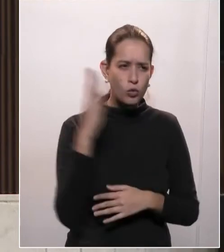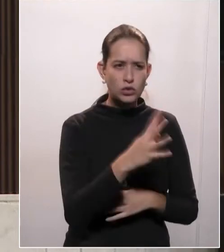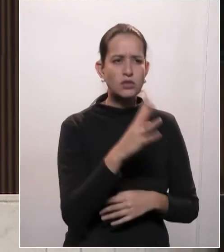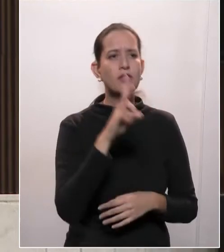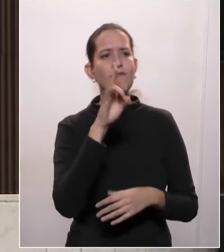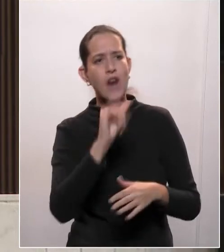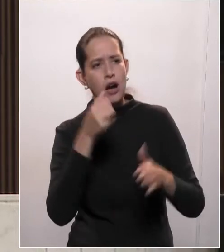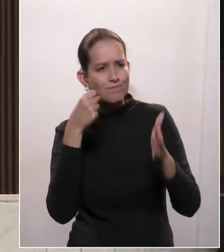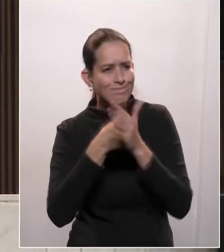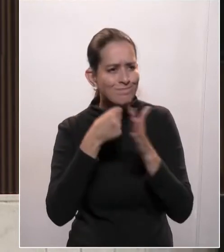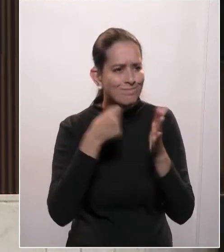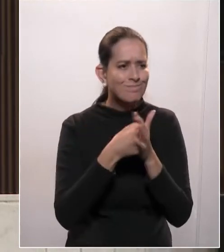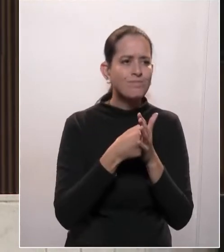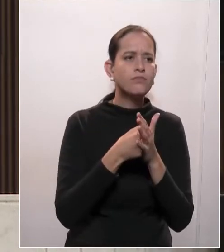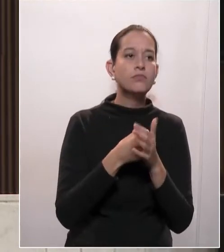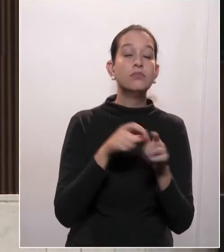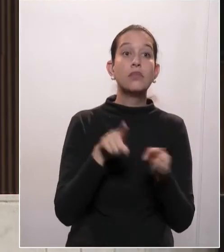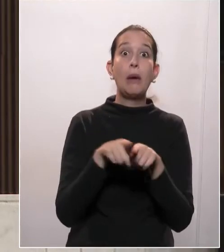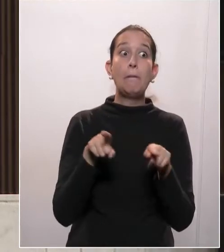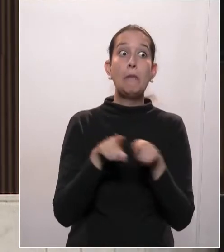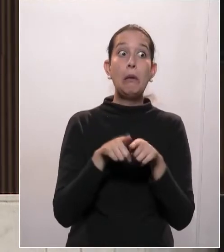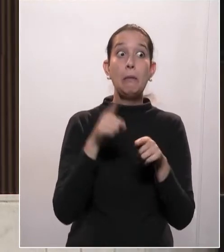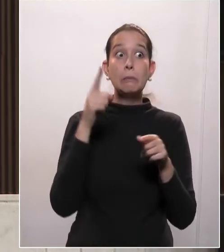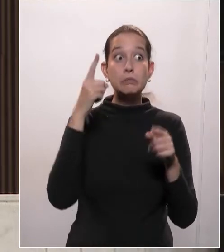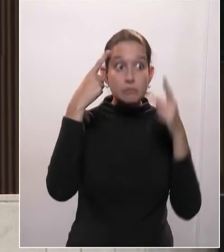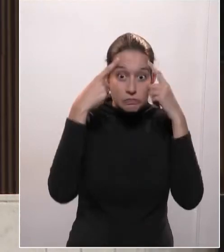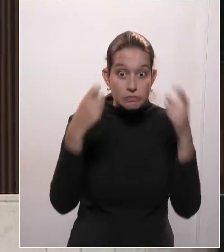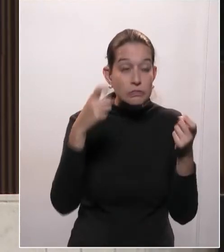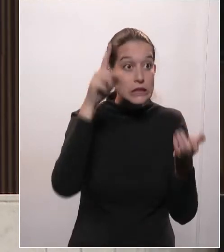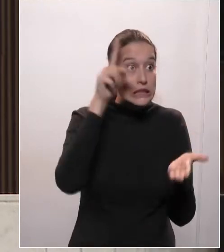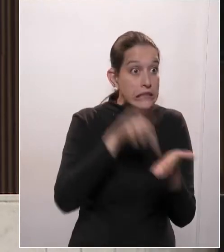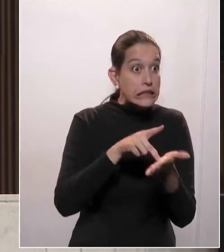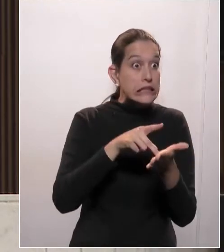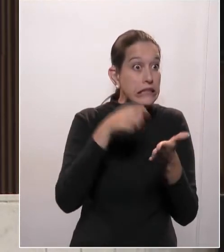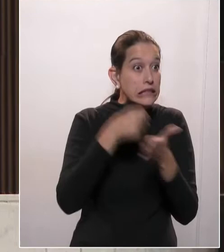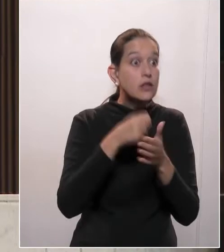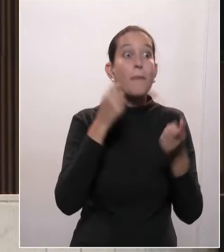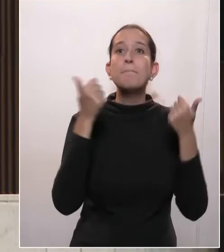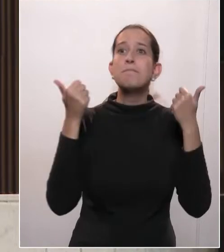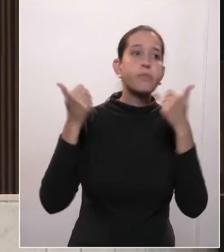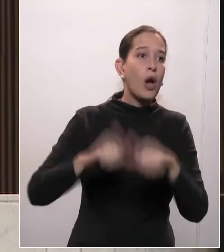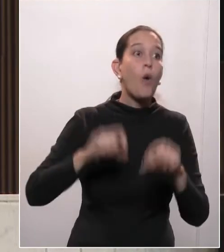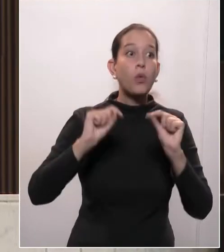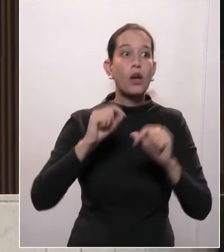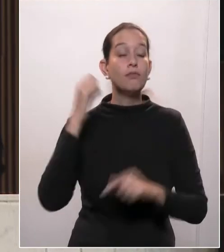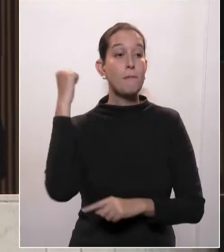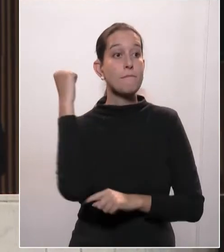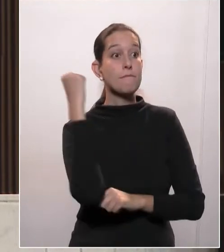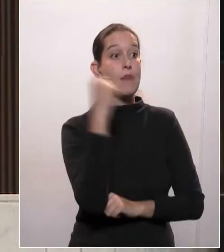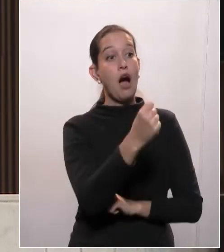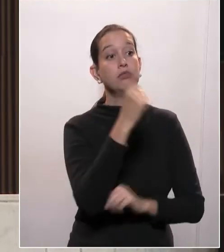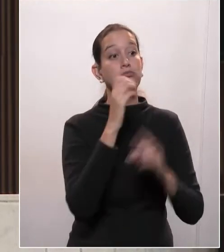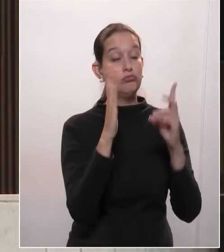físicas e assassinatos. Foi assassinado